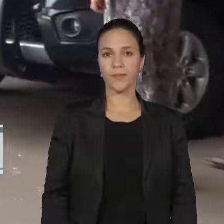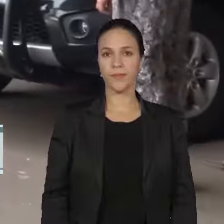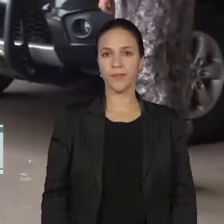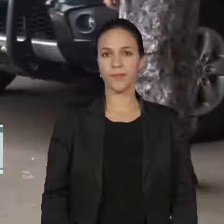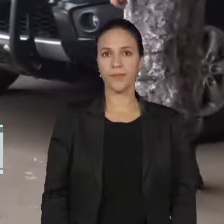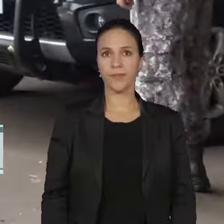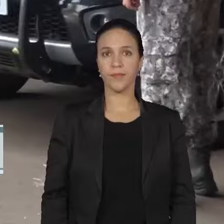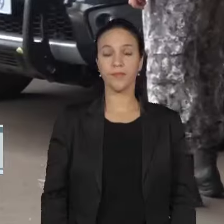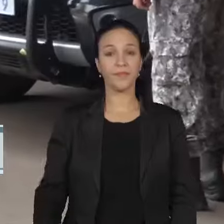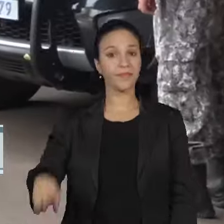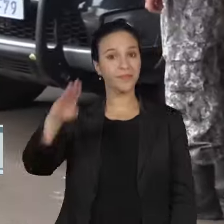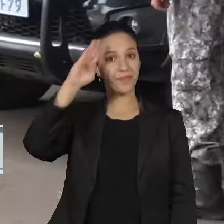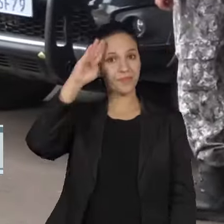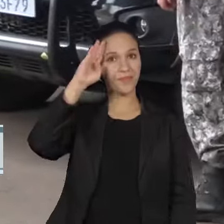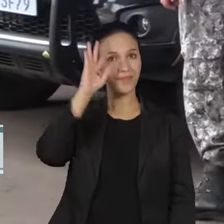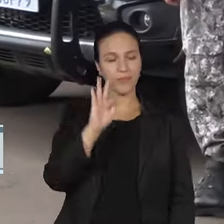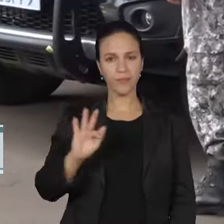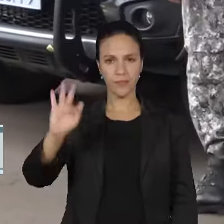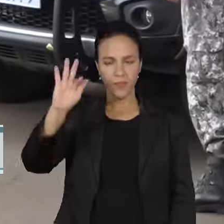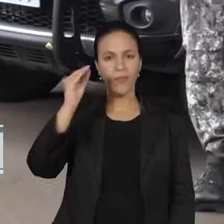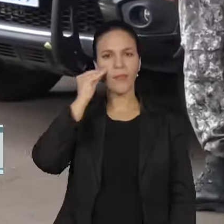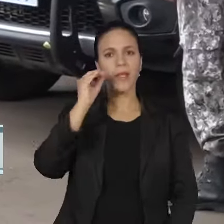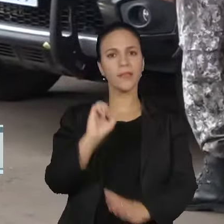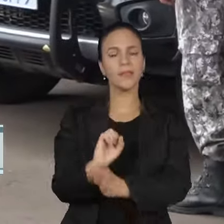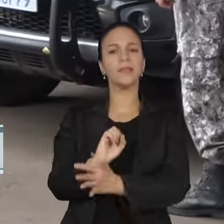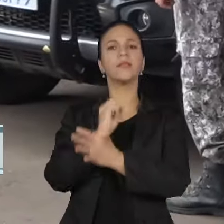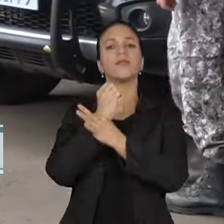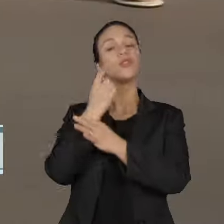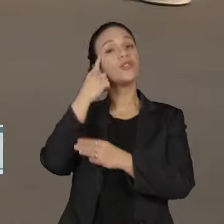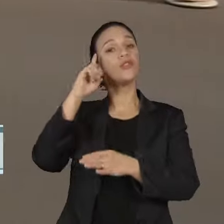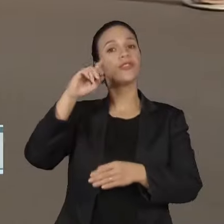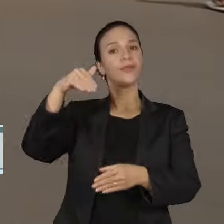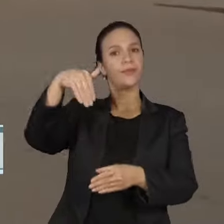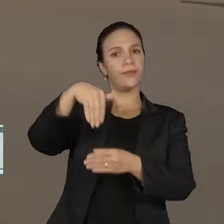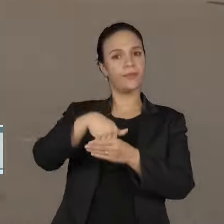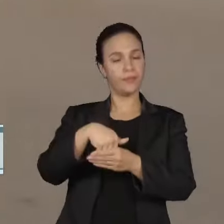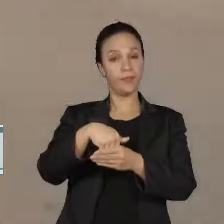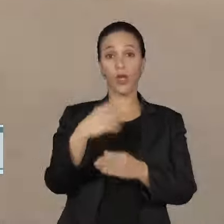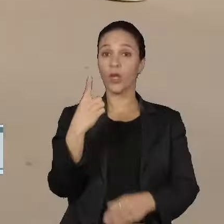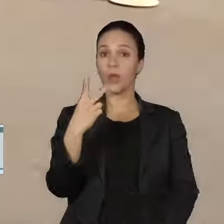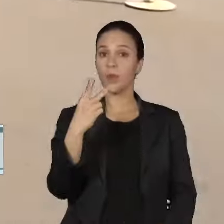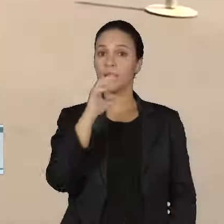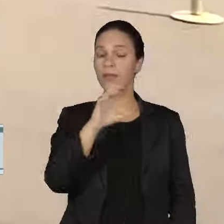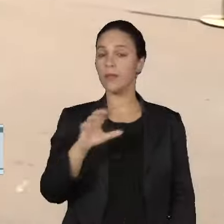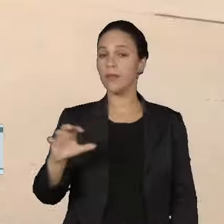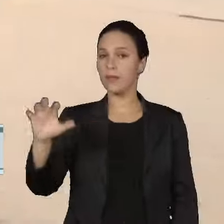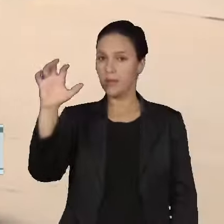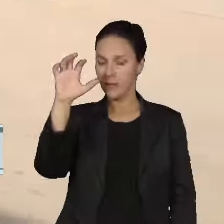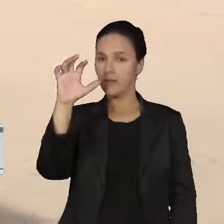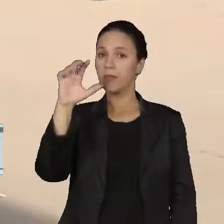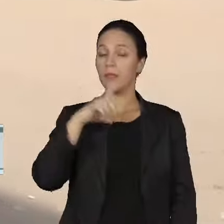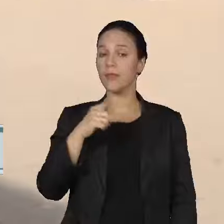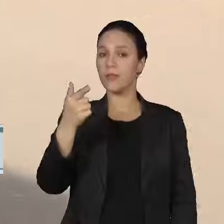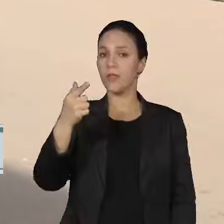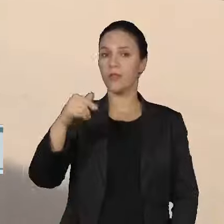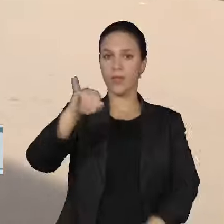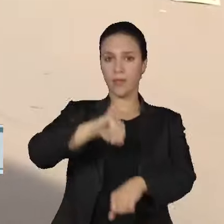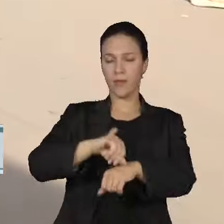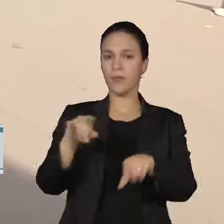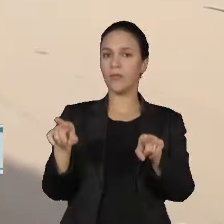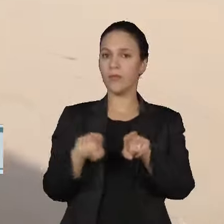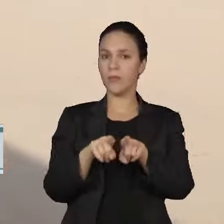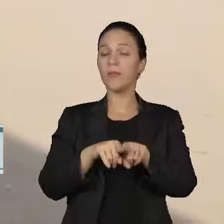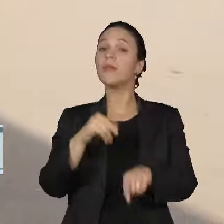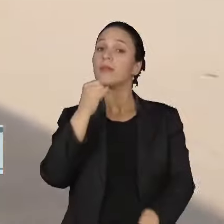As forças federais vão reforçar a segurança no dia da eleição em 12 estados, incluindo sete capitais, entre